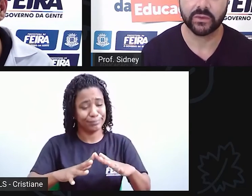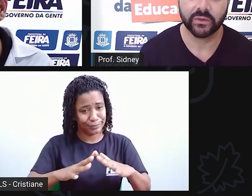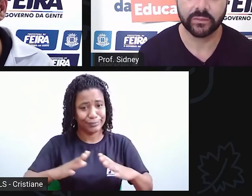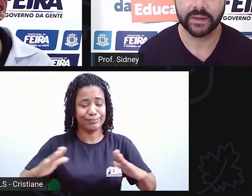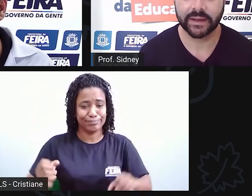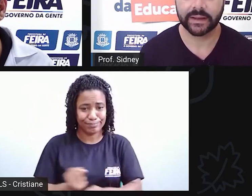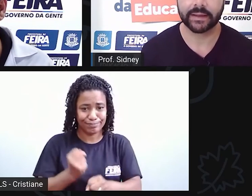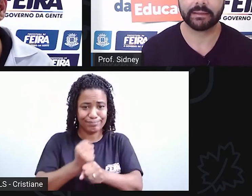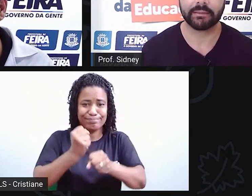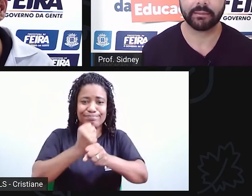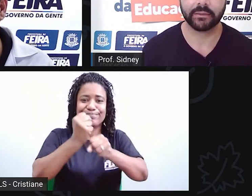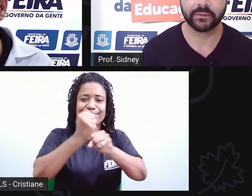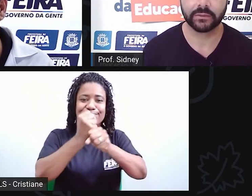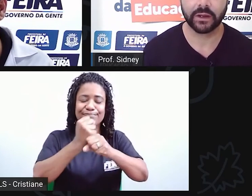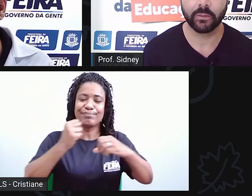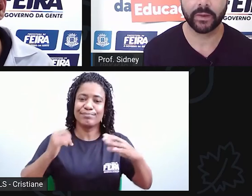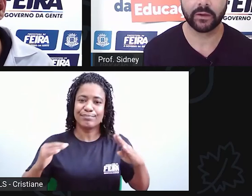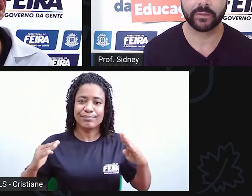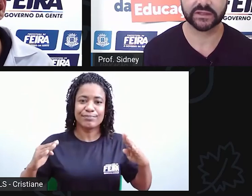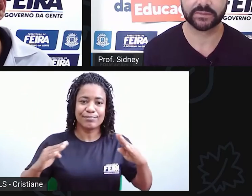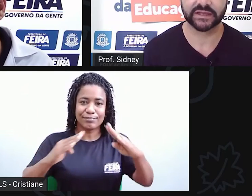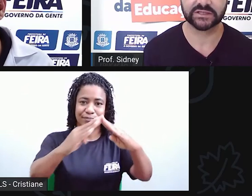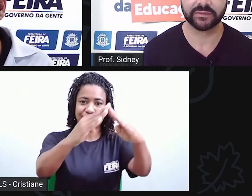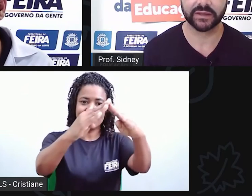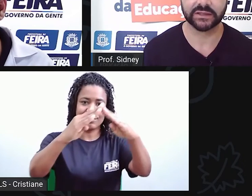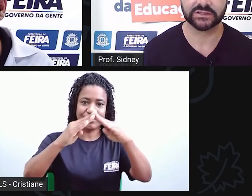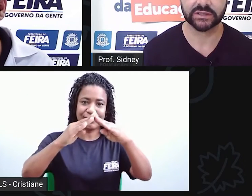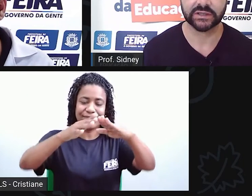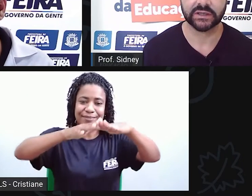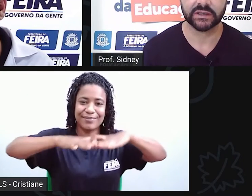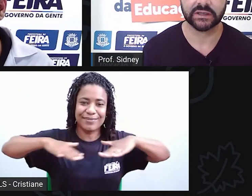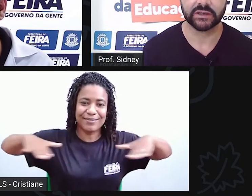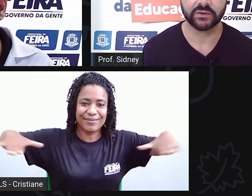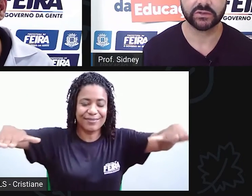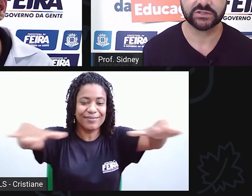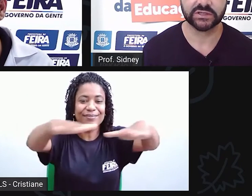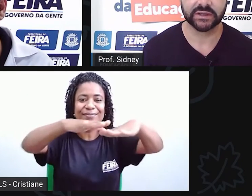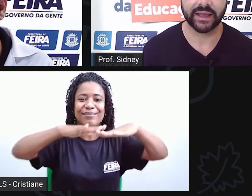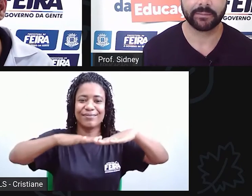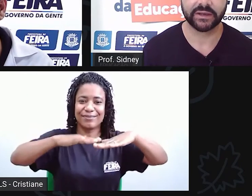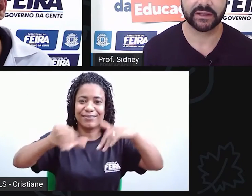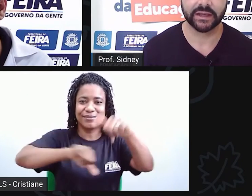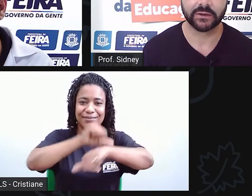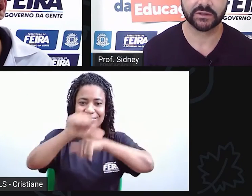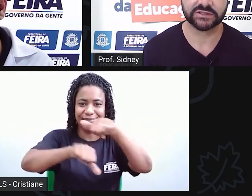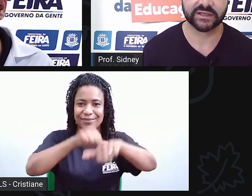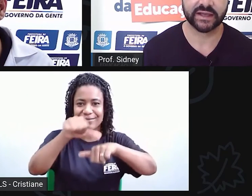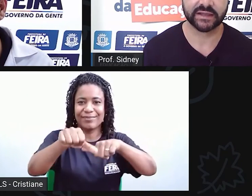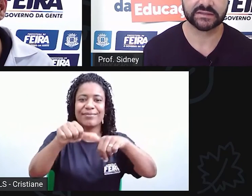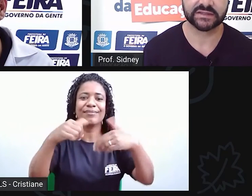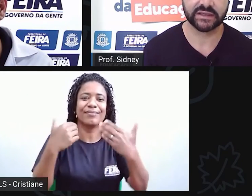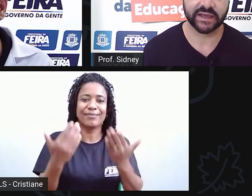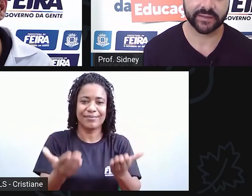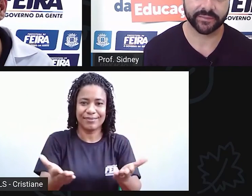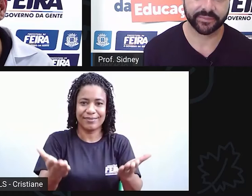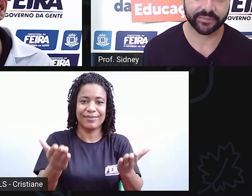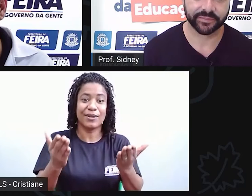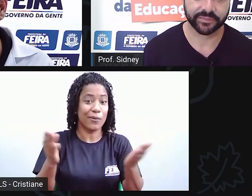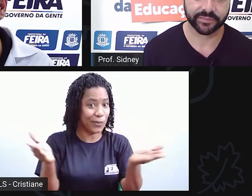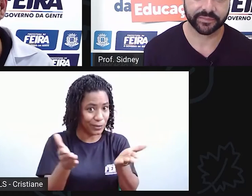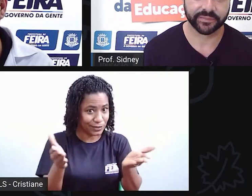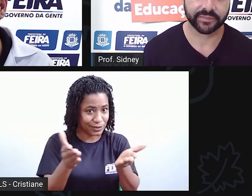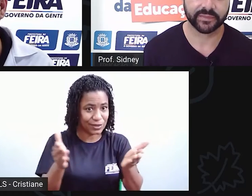em um calpão praticamente. E hoje abriga a loja da C&A.